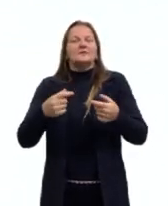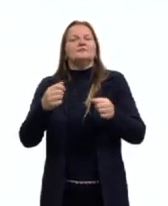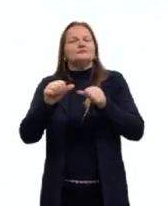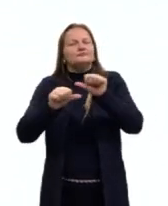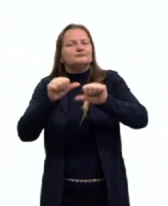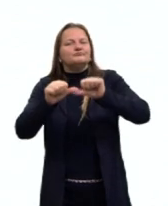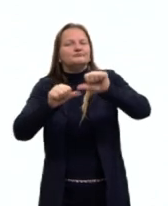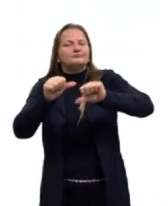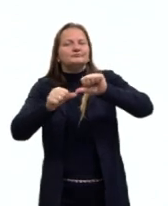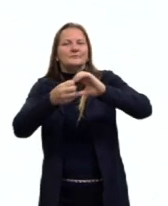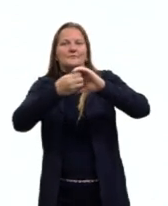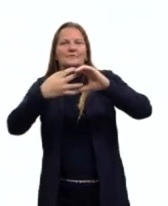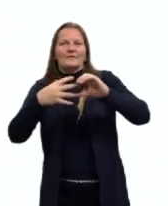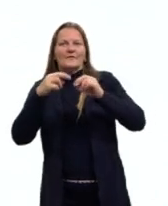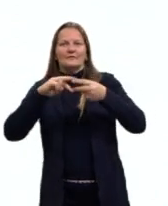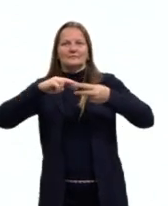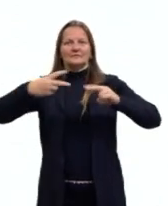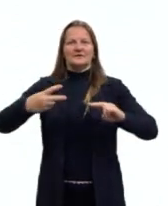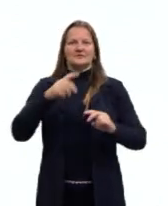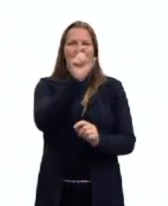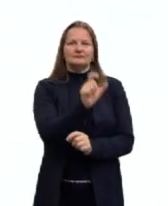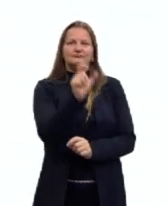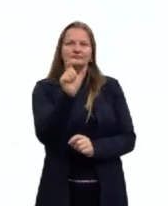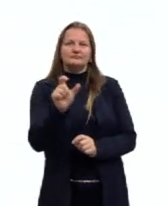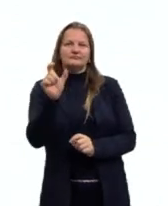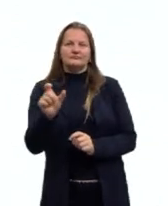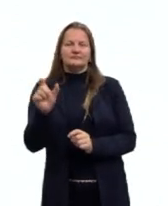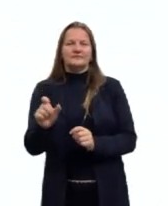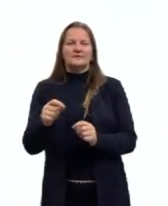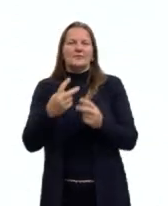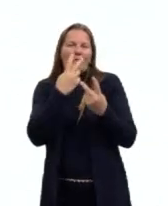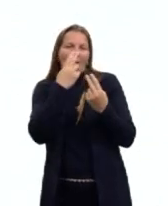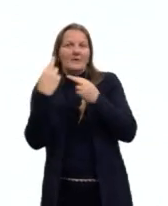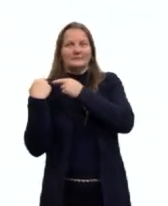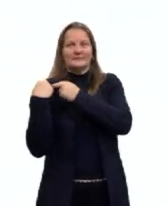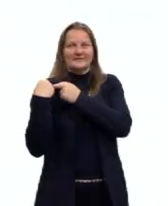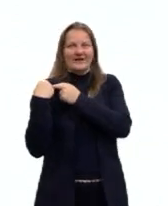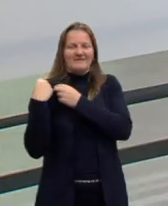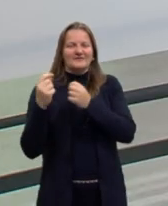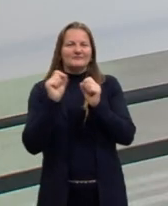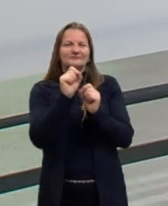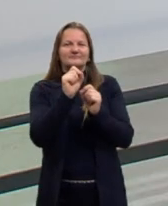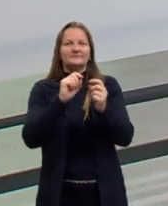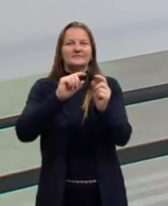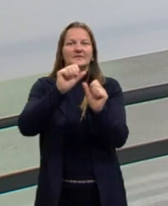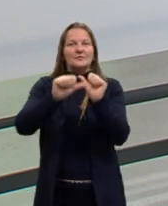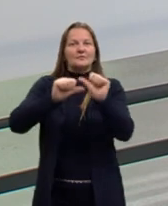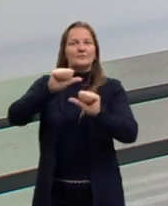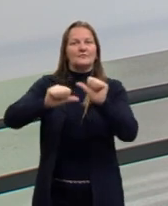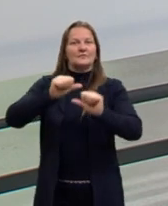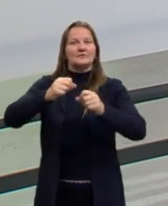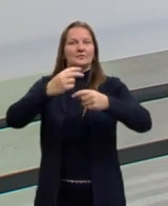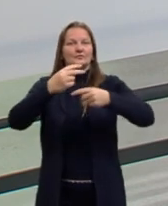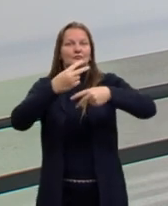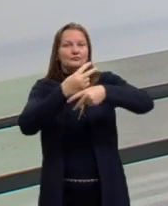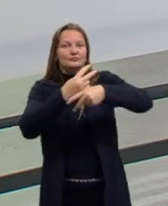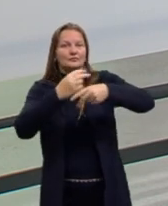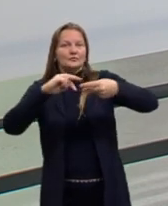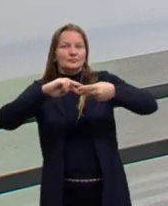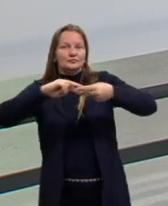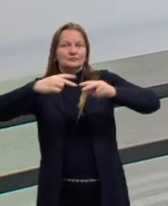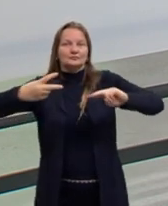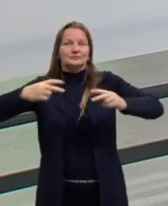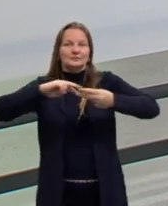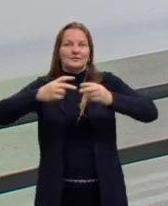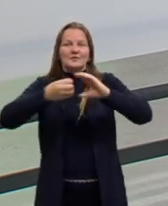os indivíduos, né, então, elas são as grandes culpadas, né, entre aspas, da variação genética, variação das